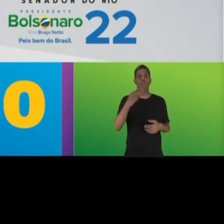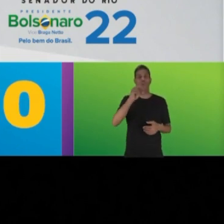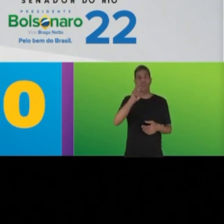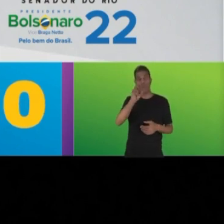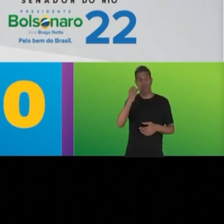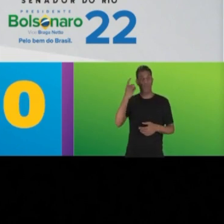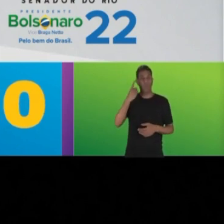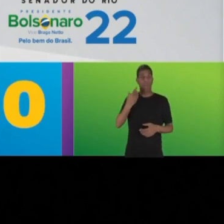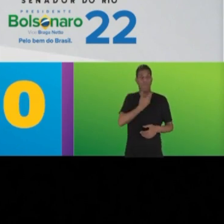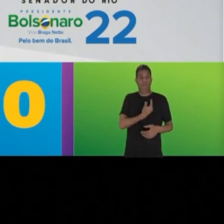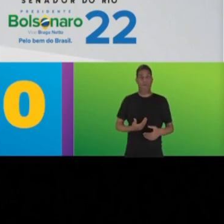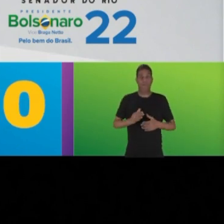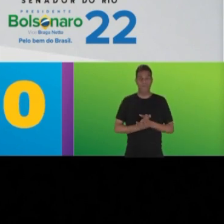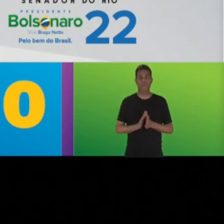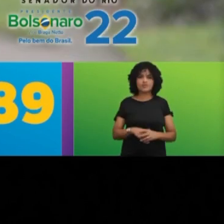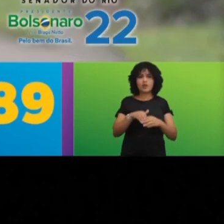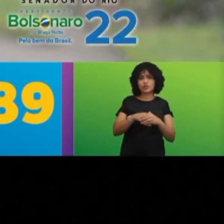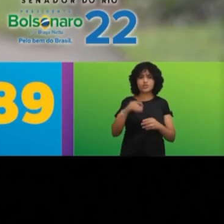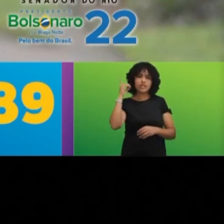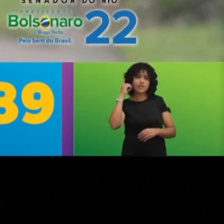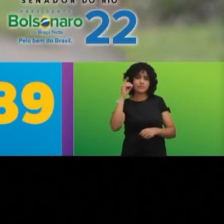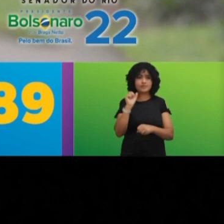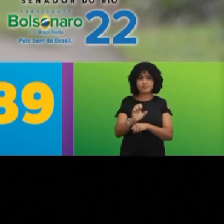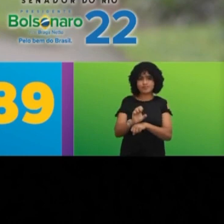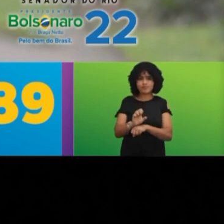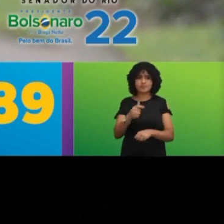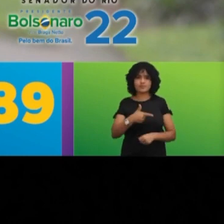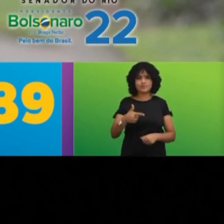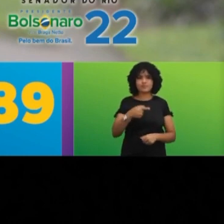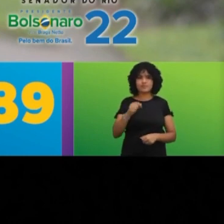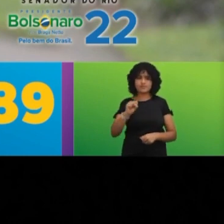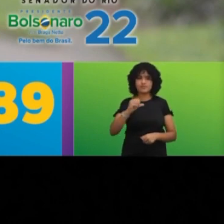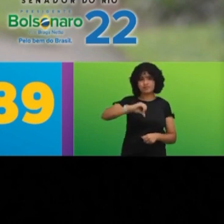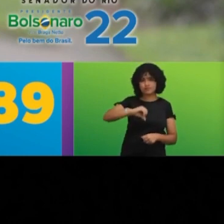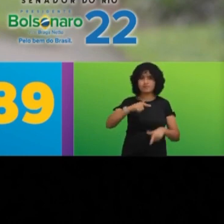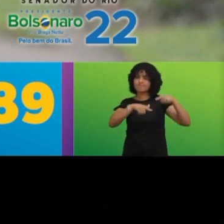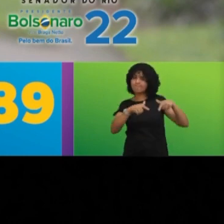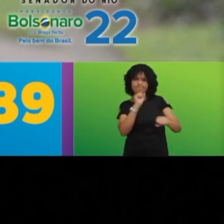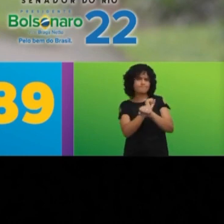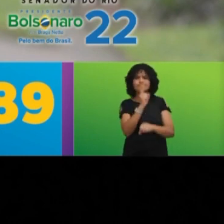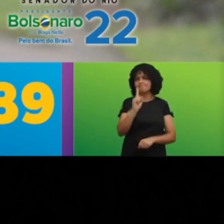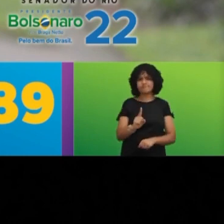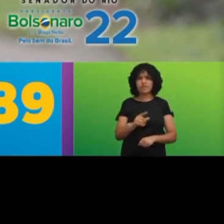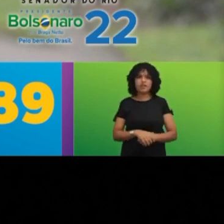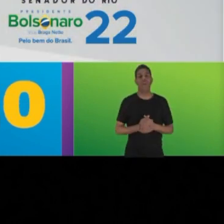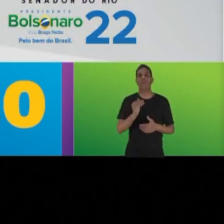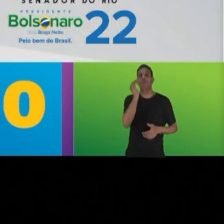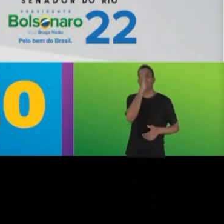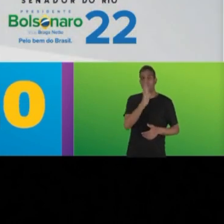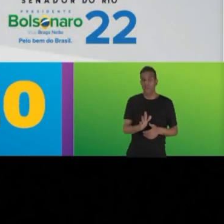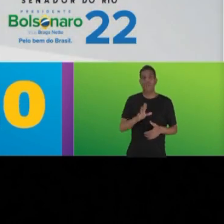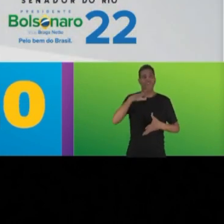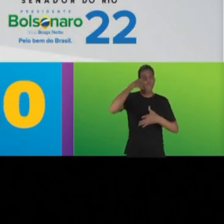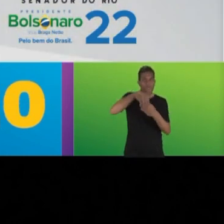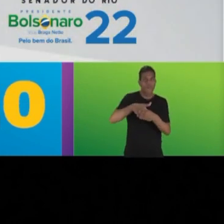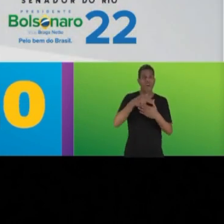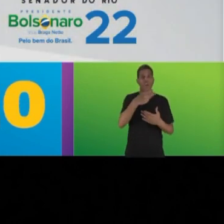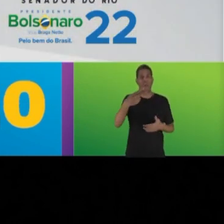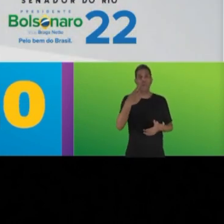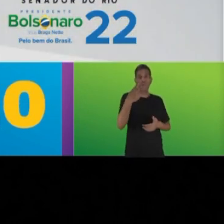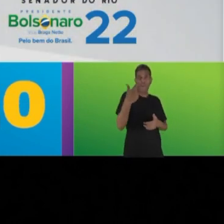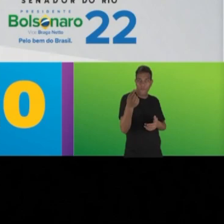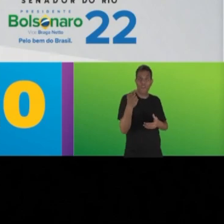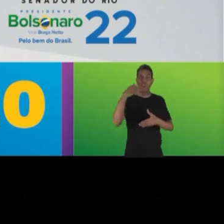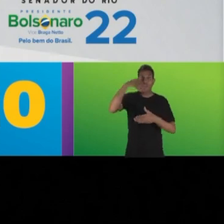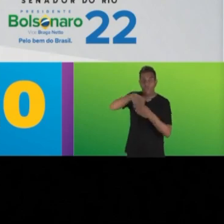Verônica Oliveira, estadual 22-580. Vote Rodrigo Bacelar, 22-7-8-9. O trabalho não para. Estadual 22-120.